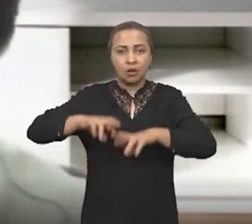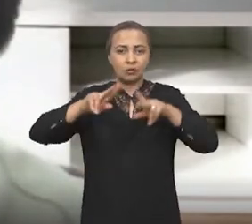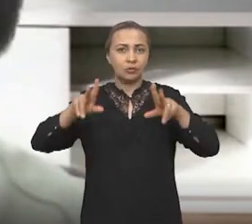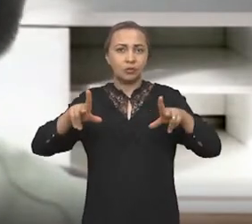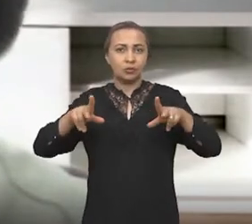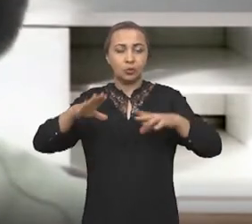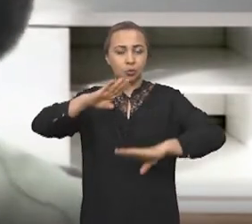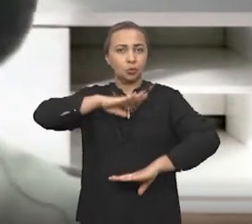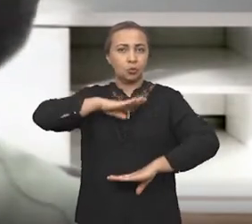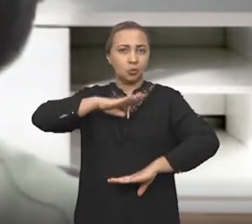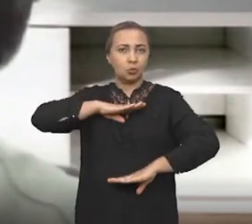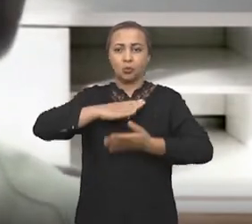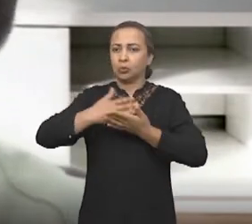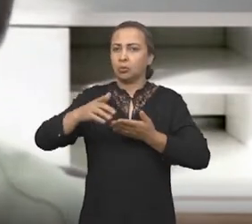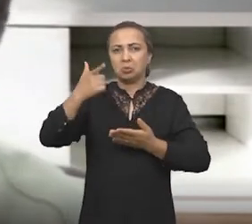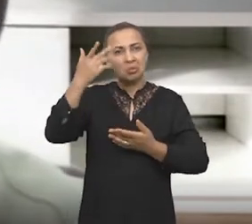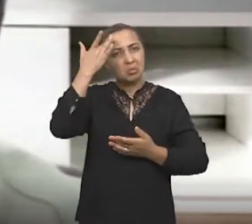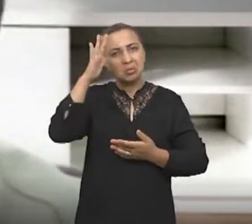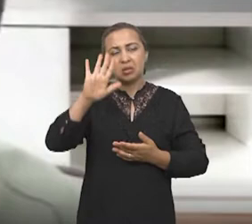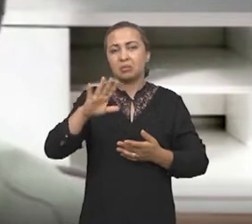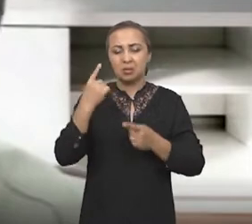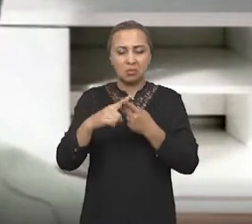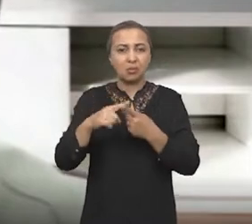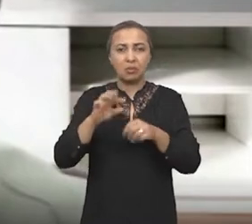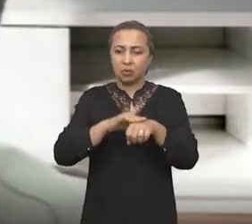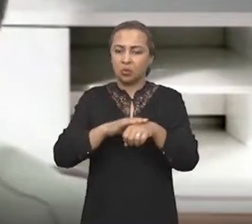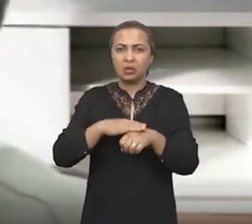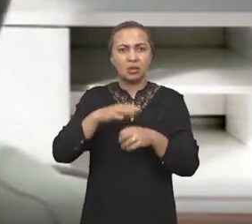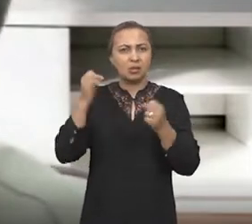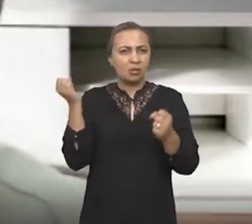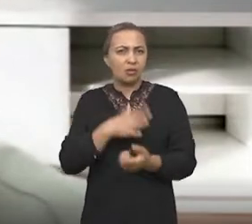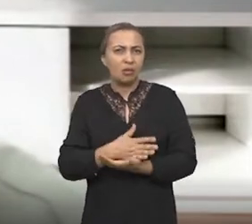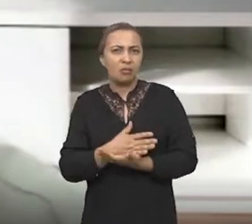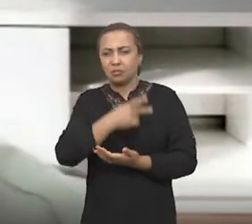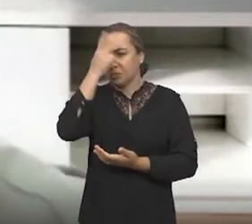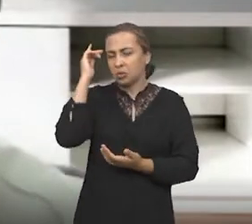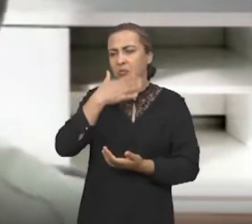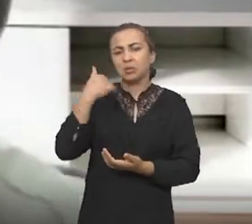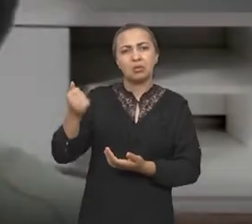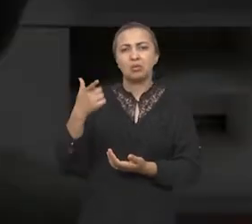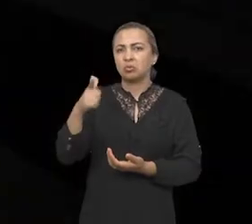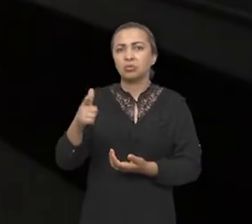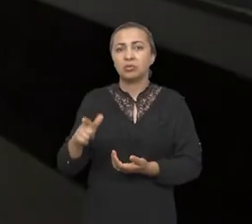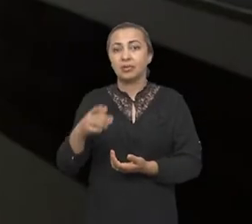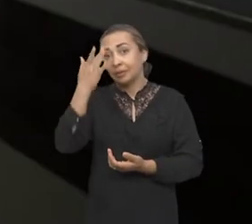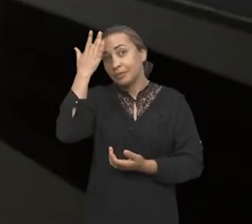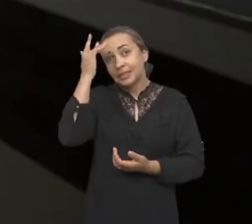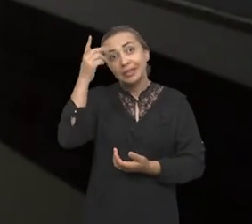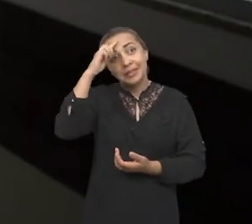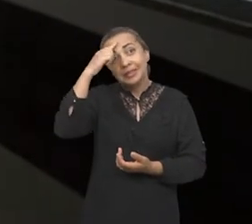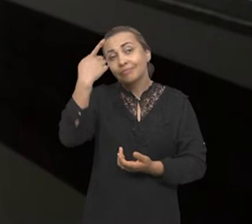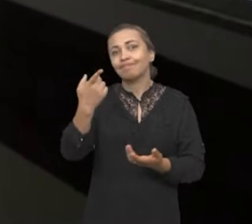No início, a gente não tinha essa noção, porque como era uma doença recente, não tinham muitas pessoas curadas ainda, a gente não sabia o que podia acontecer.